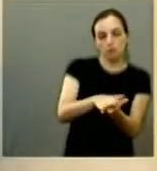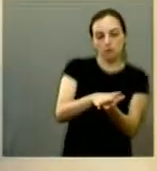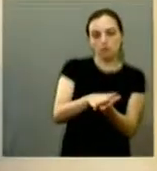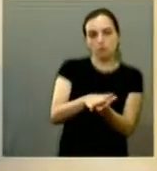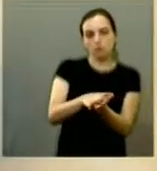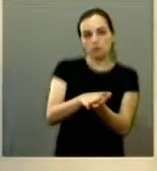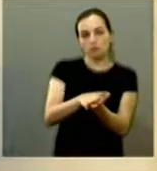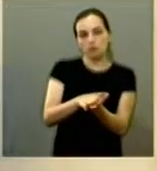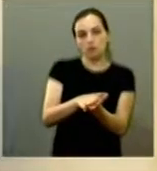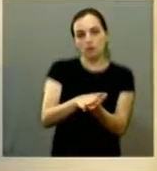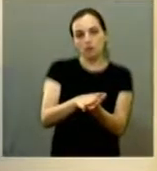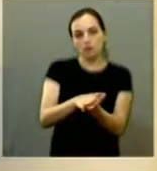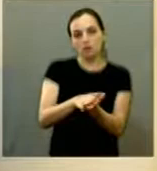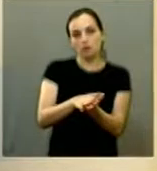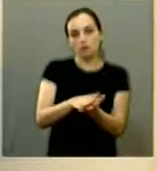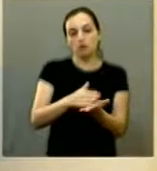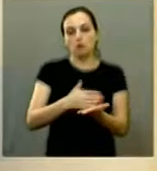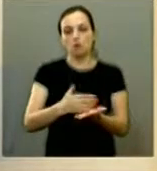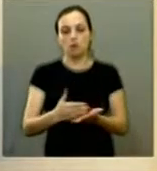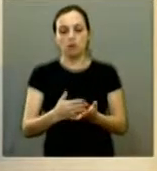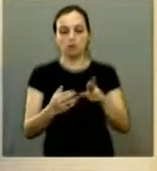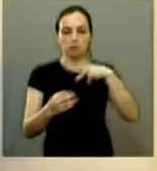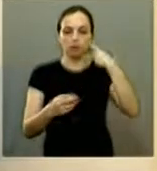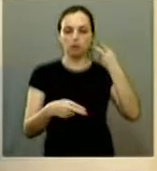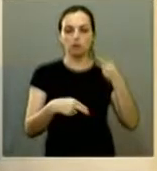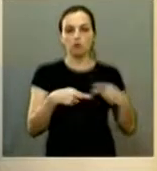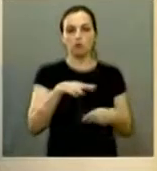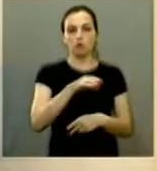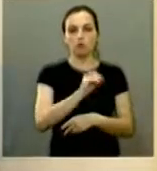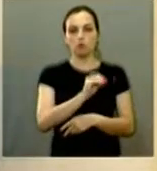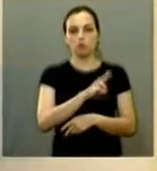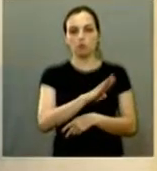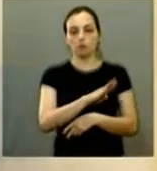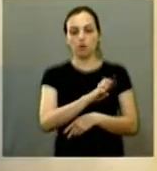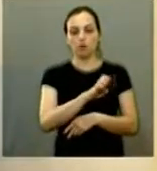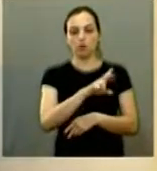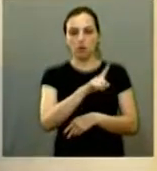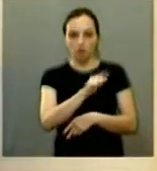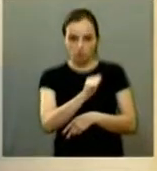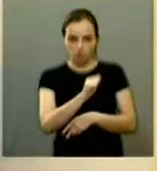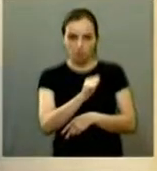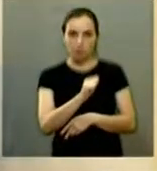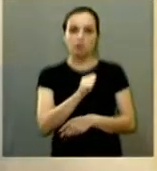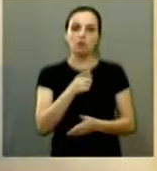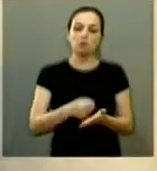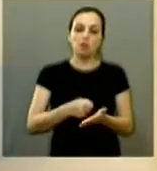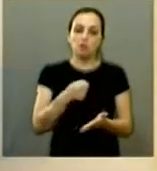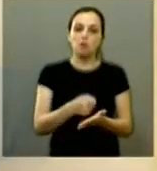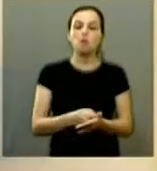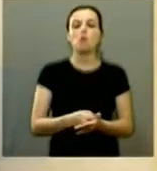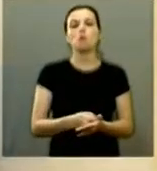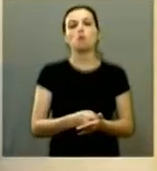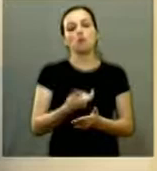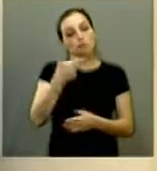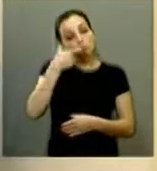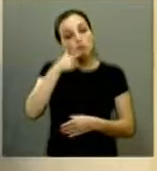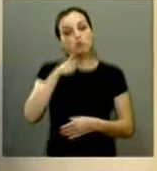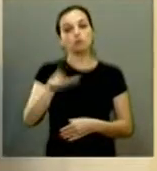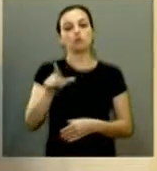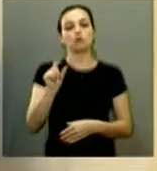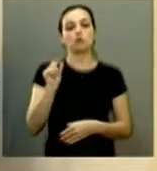ensinado por mim pelo Roberto o vereador Roberto o o vereador que está atuando nessa área brilhantemente conseguiu resolver vários problemas